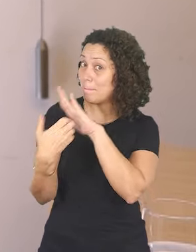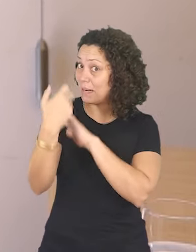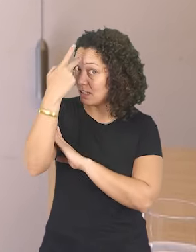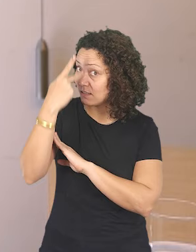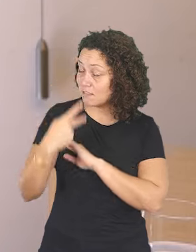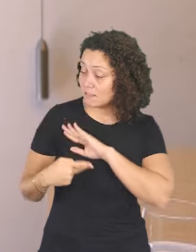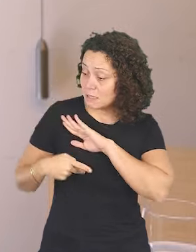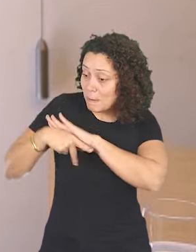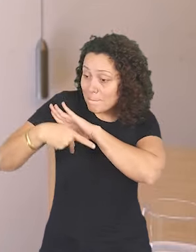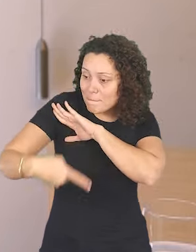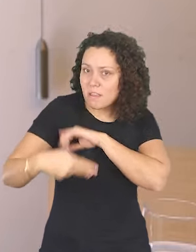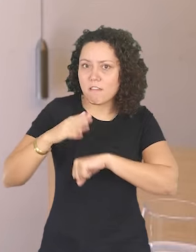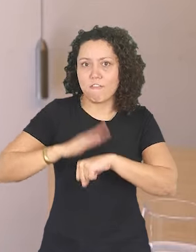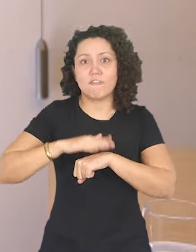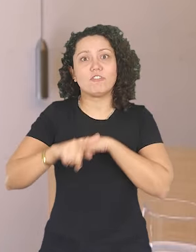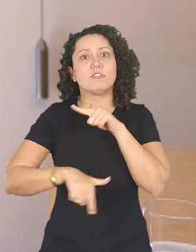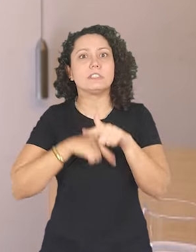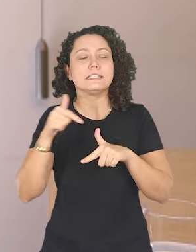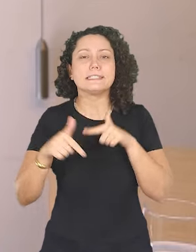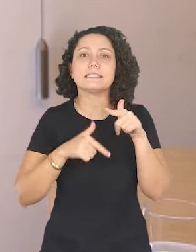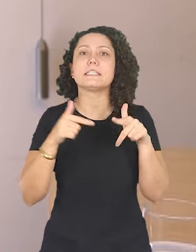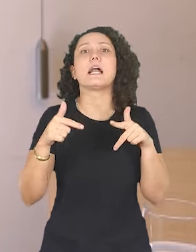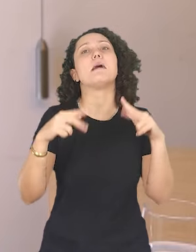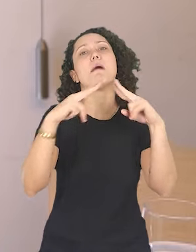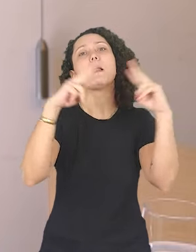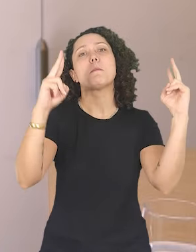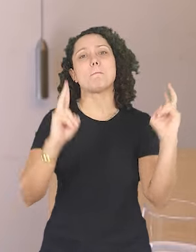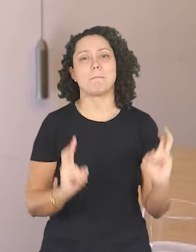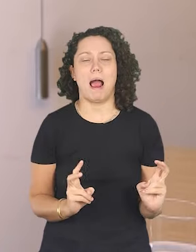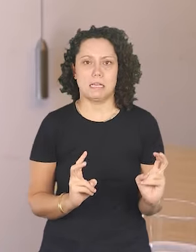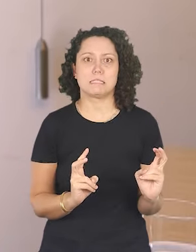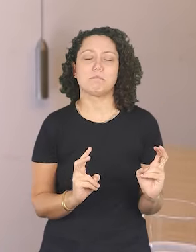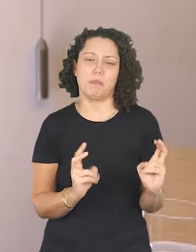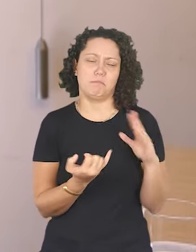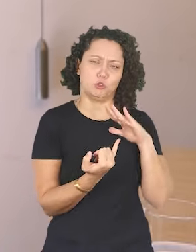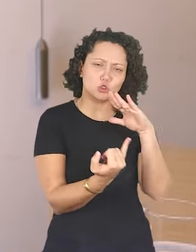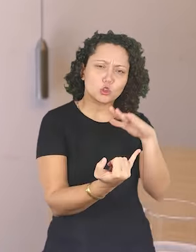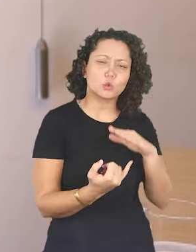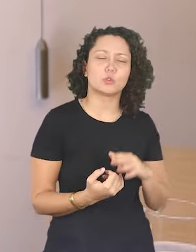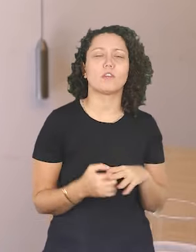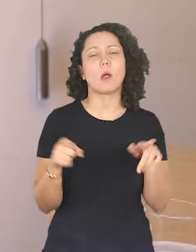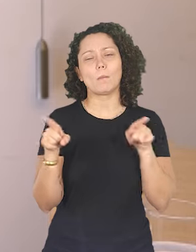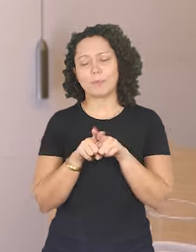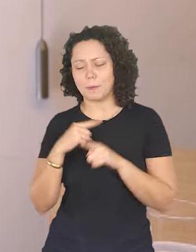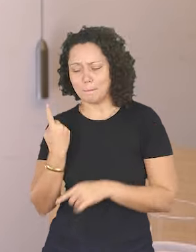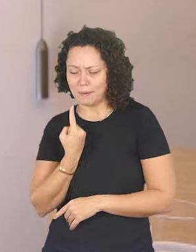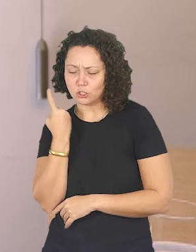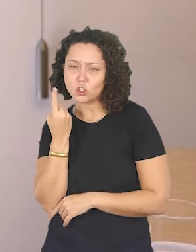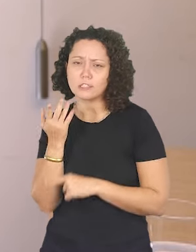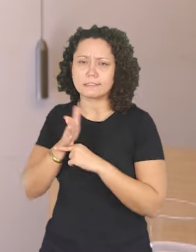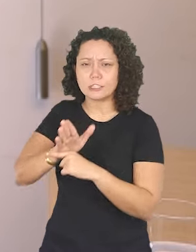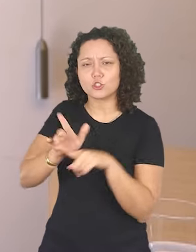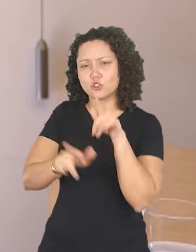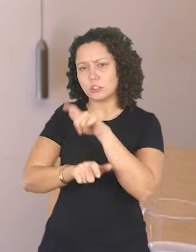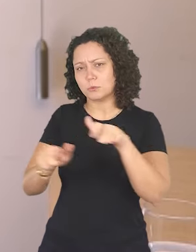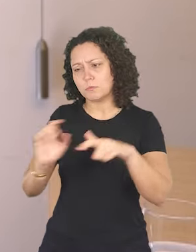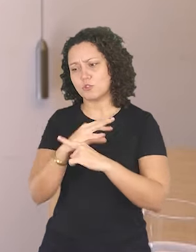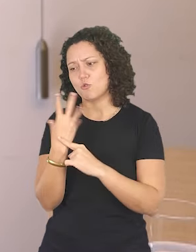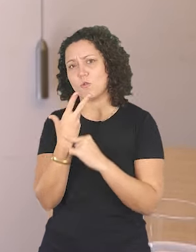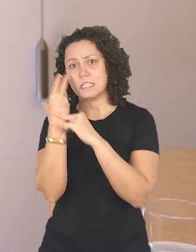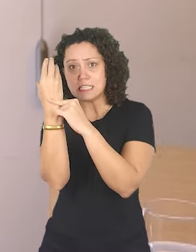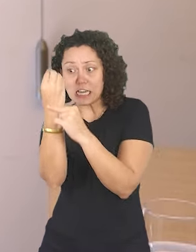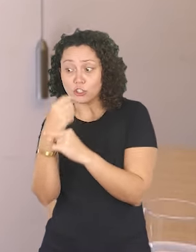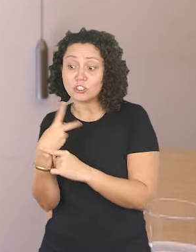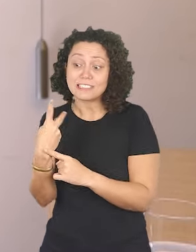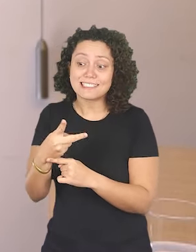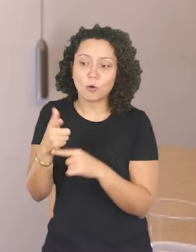fiz alguns trabalhos mais institucionais, como no MASP, fiz outros trabalhos menos institucionais, produzindo sozinha, ajudando artistas a